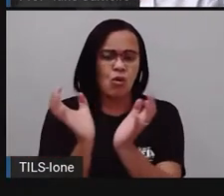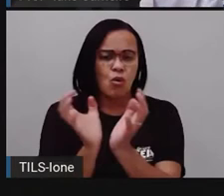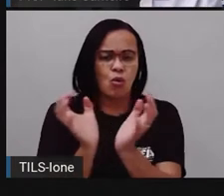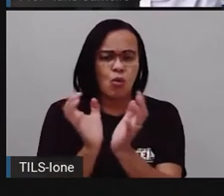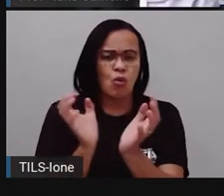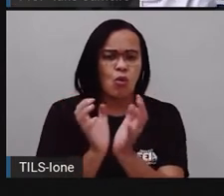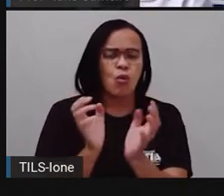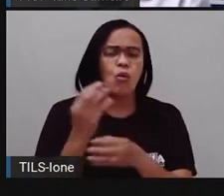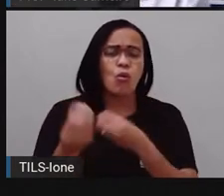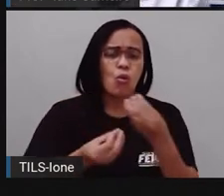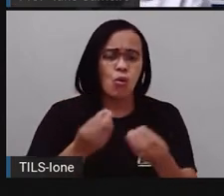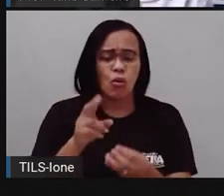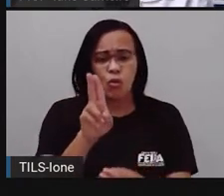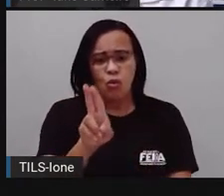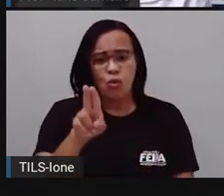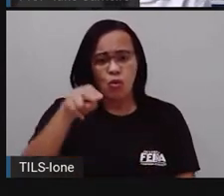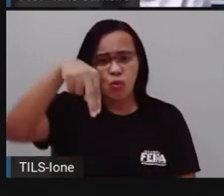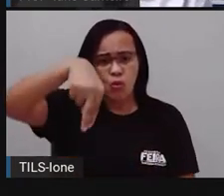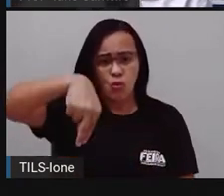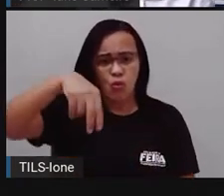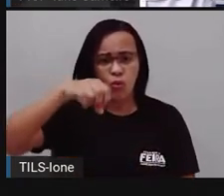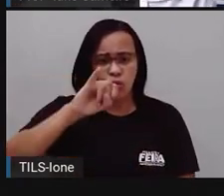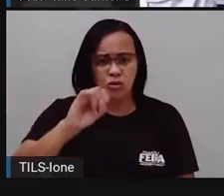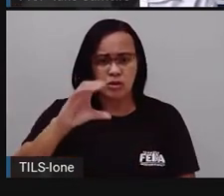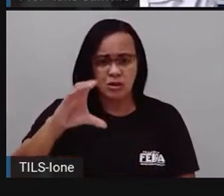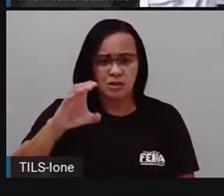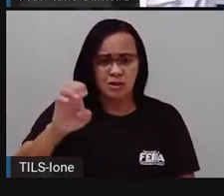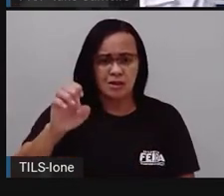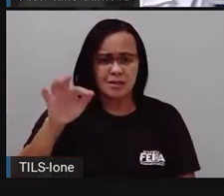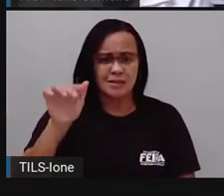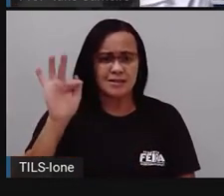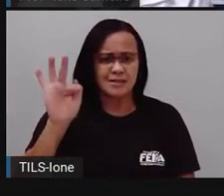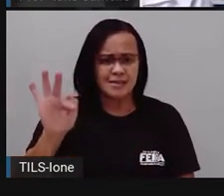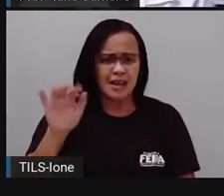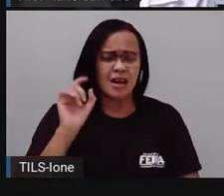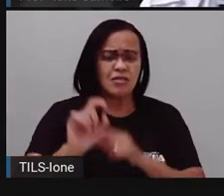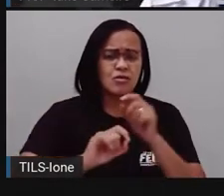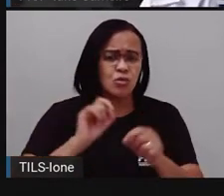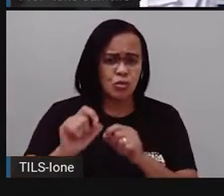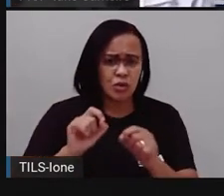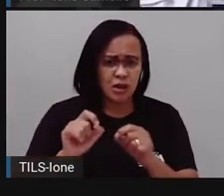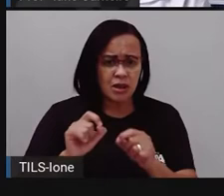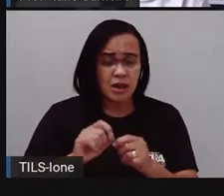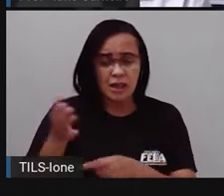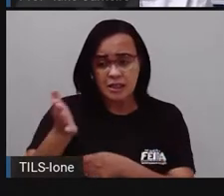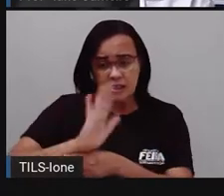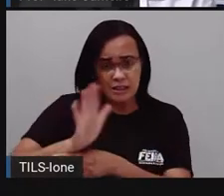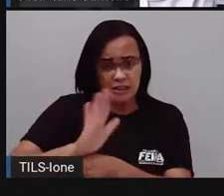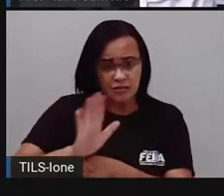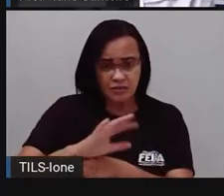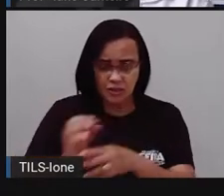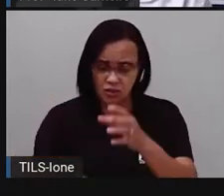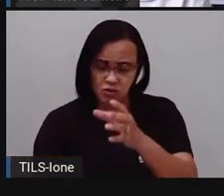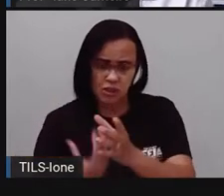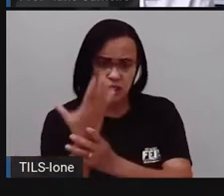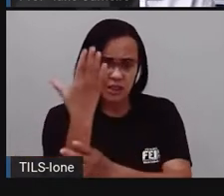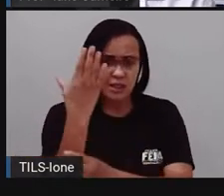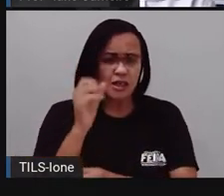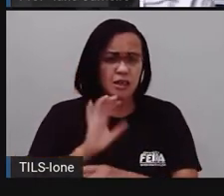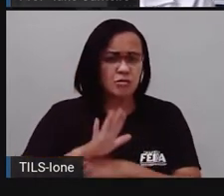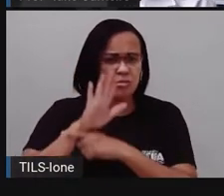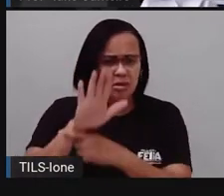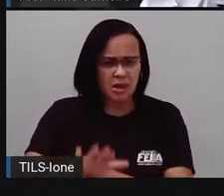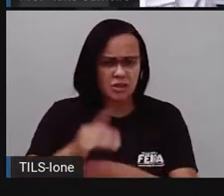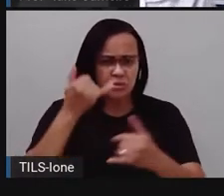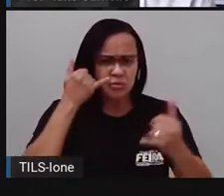Cuida dos jovens, de todo o planeta. E eles criaram esse clipe, né? Para informar sobre o